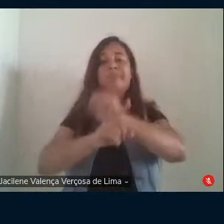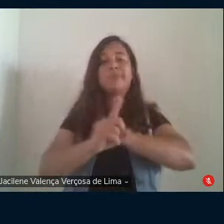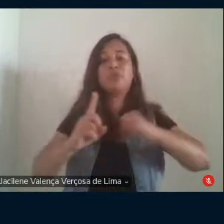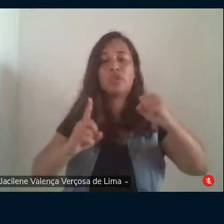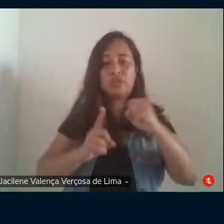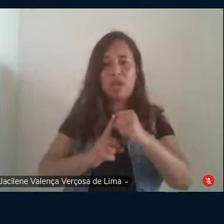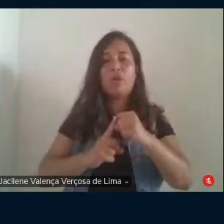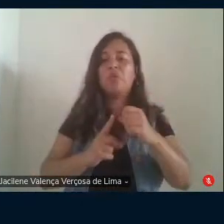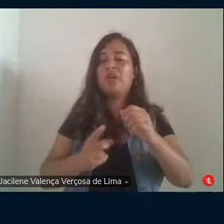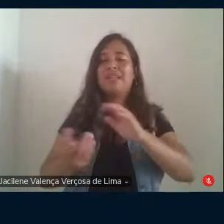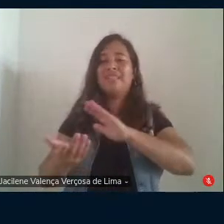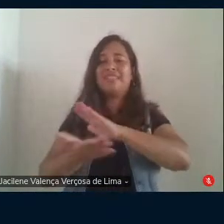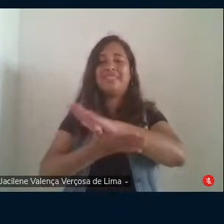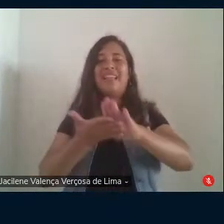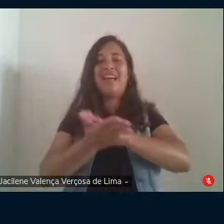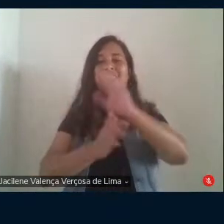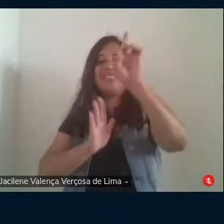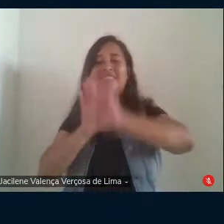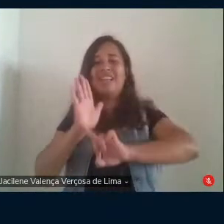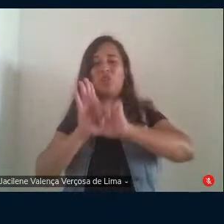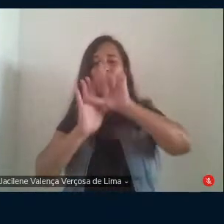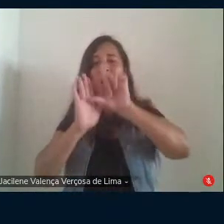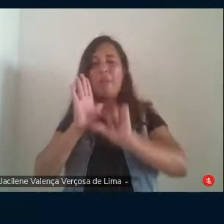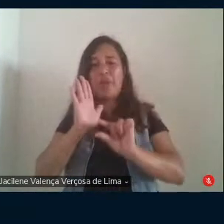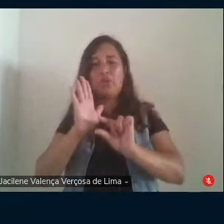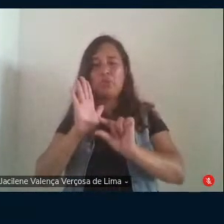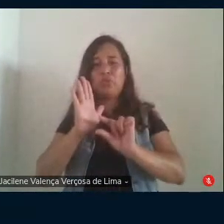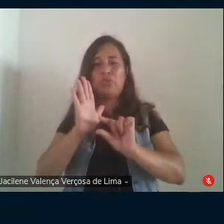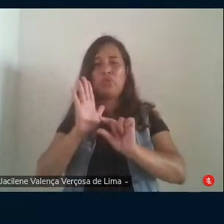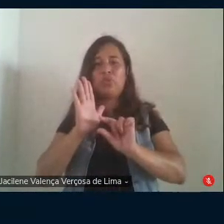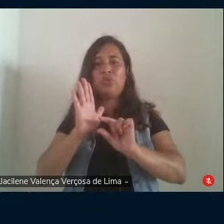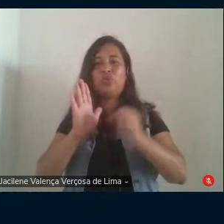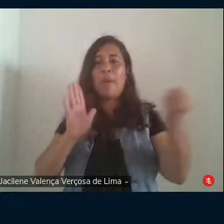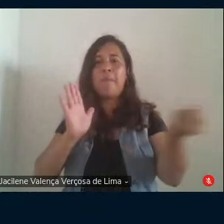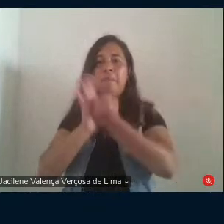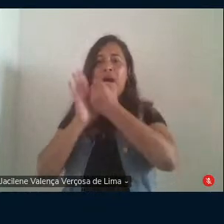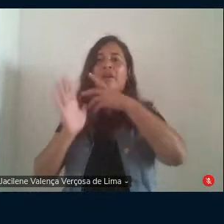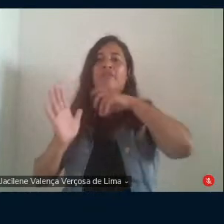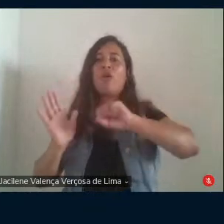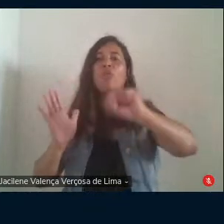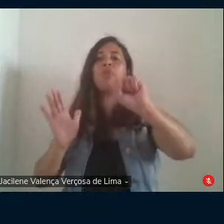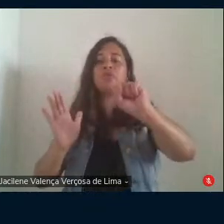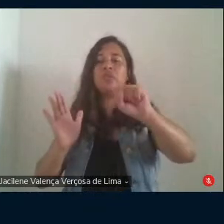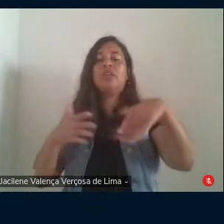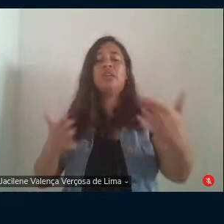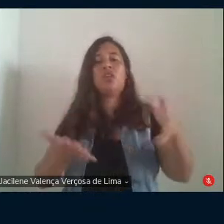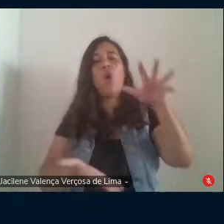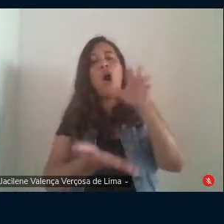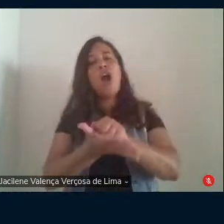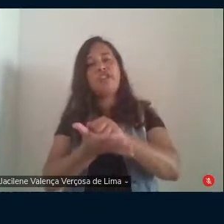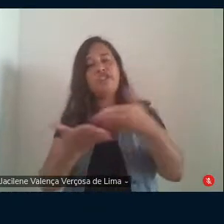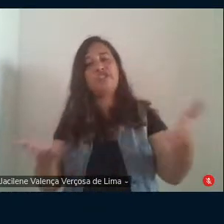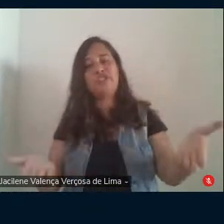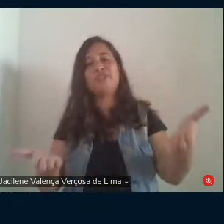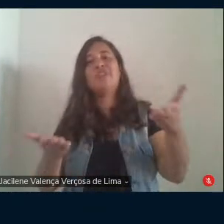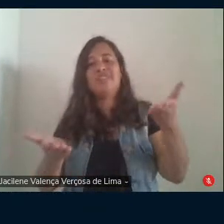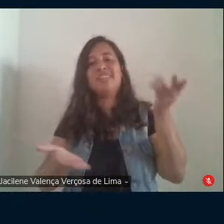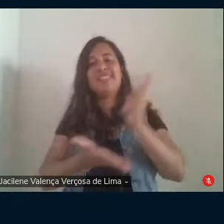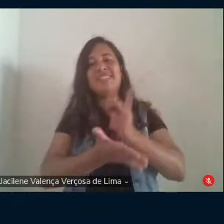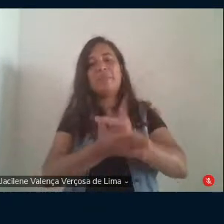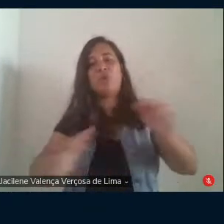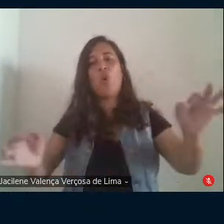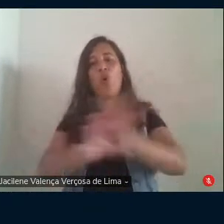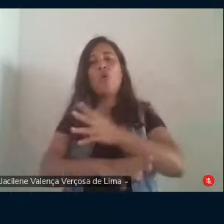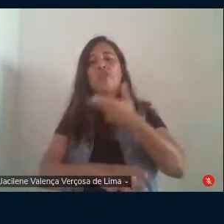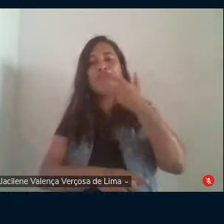nenhum direito a menos e em defesa do legado de Paulo Freire deixo mais uma vez o registro que tenho sempre concluído as